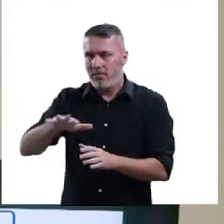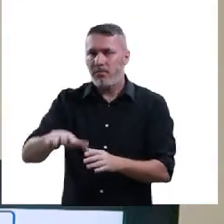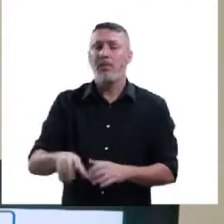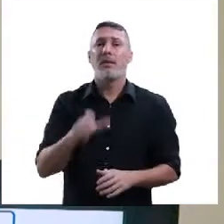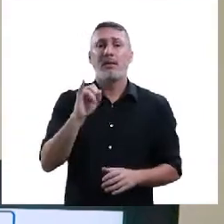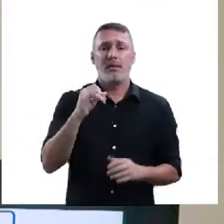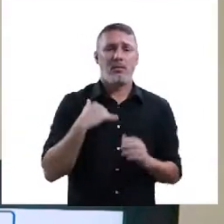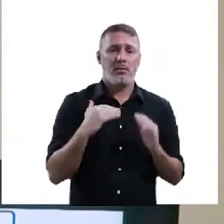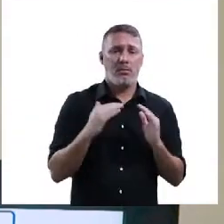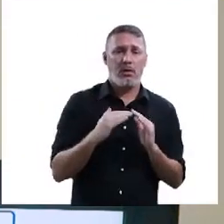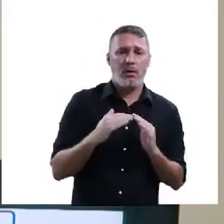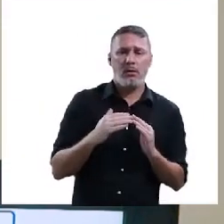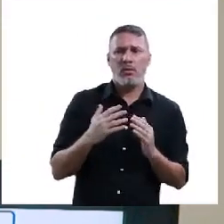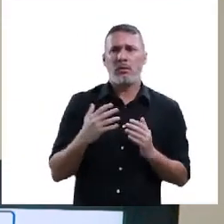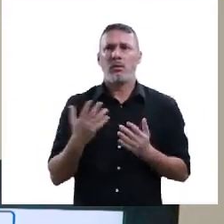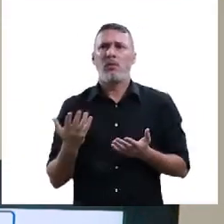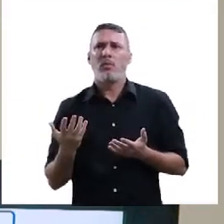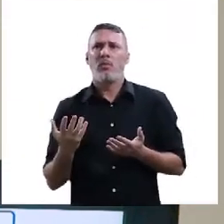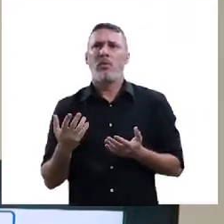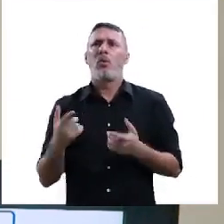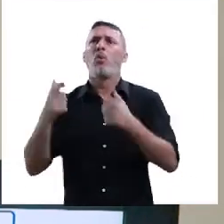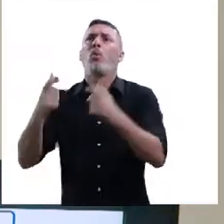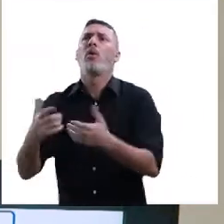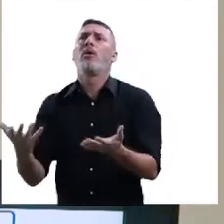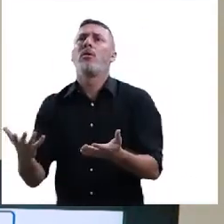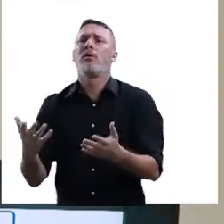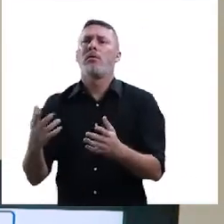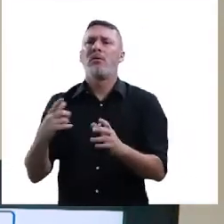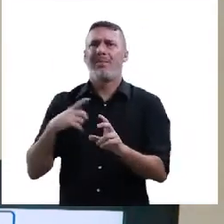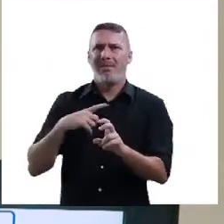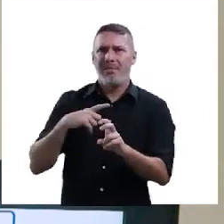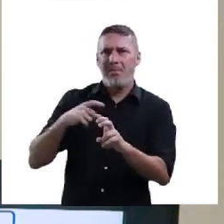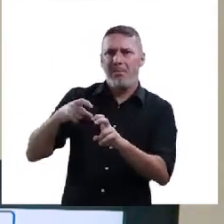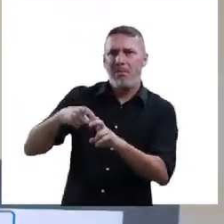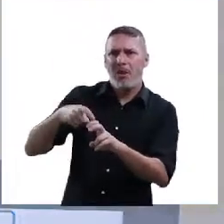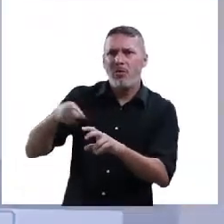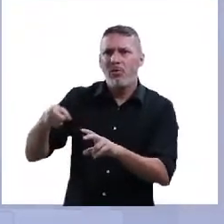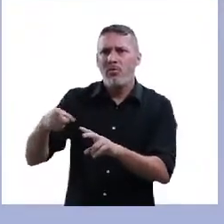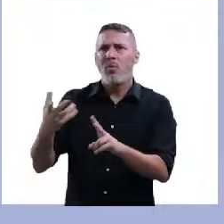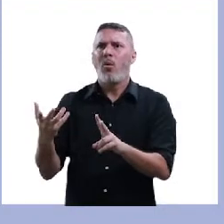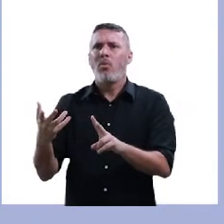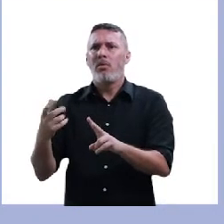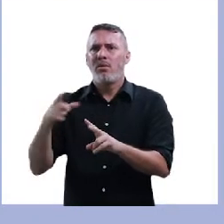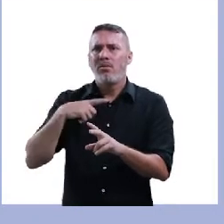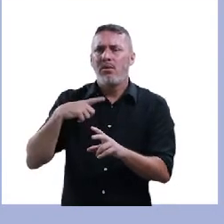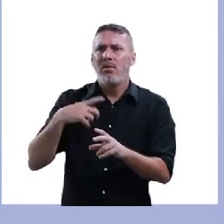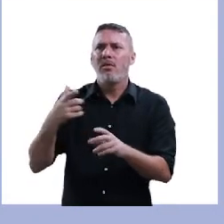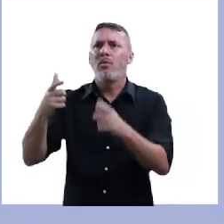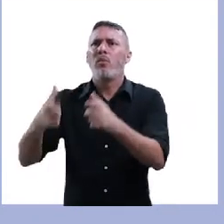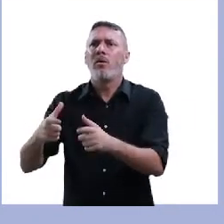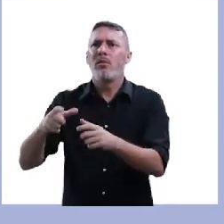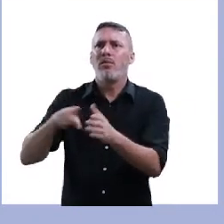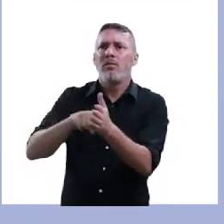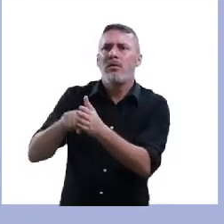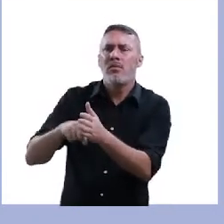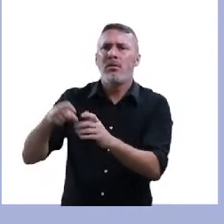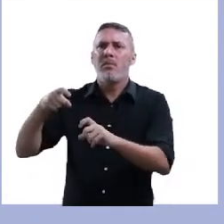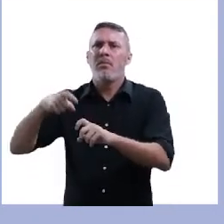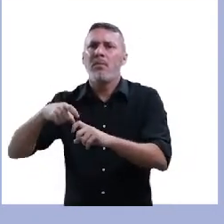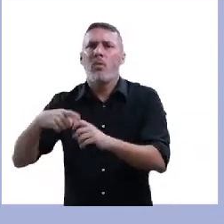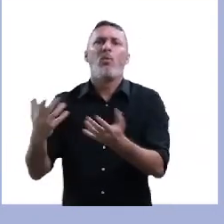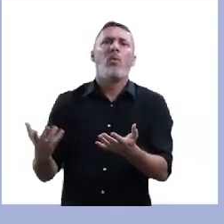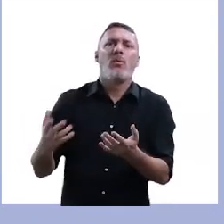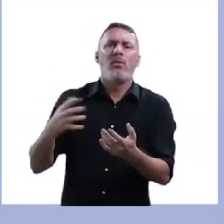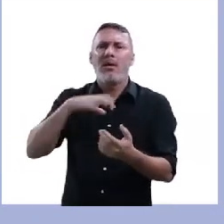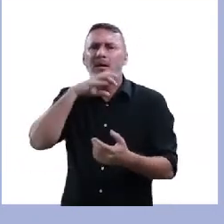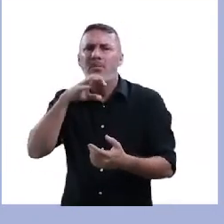você mora, que você está, você vai fazer pergunta, qual clínica, professor? Que clínica eu vou levar esse animal? Sabe